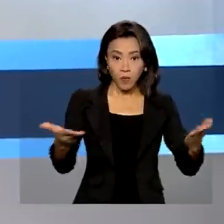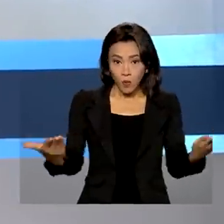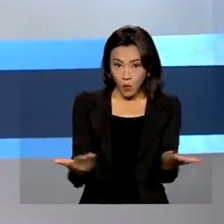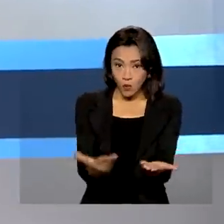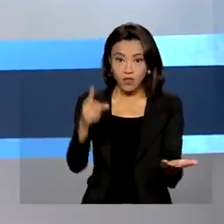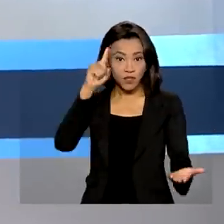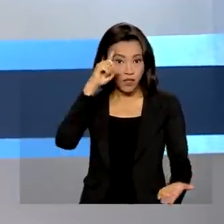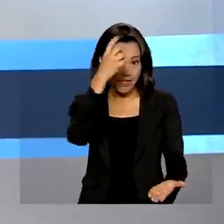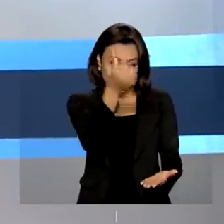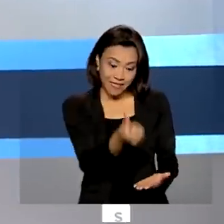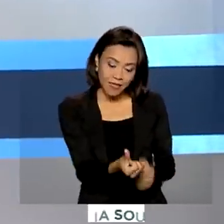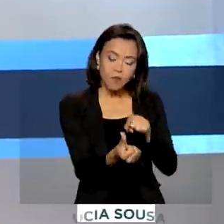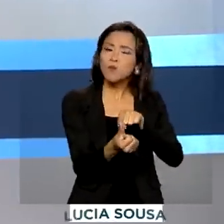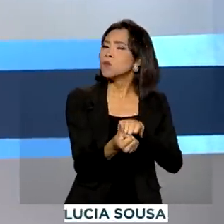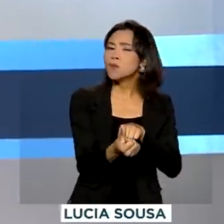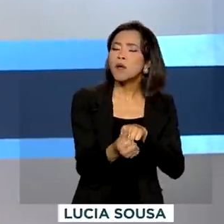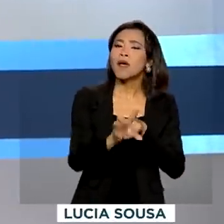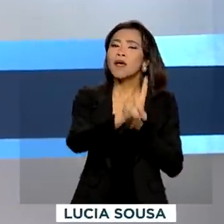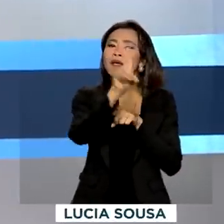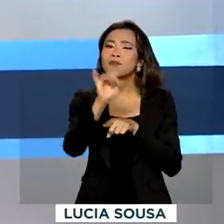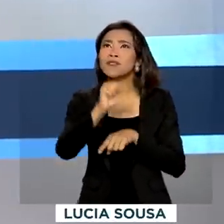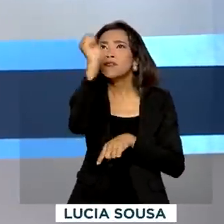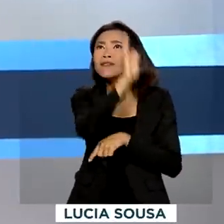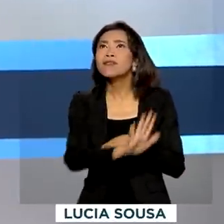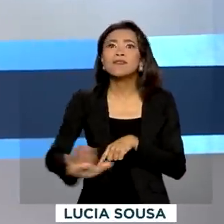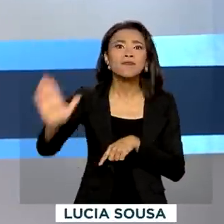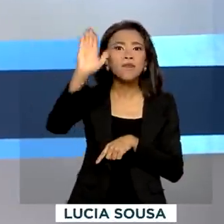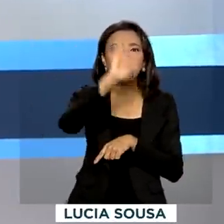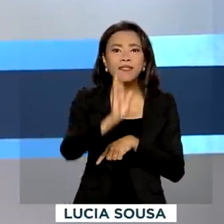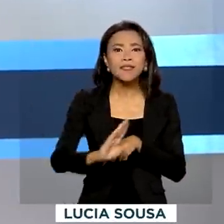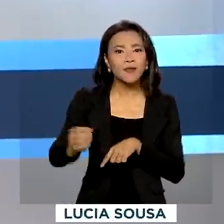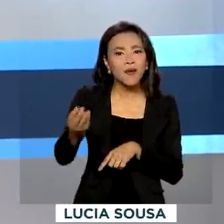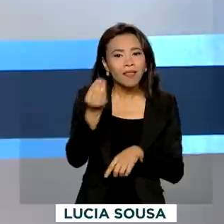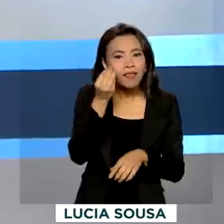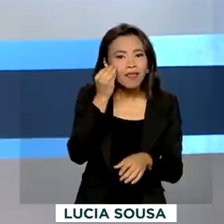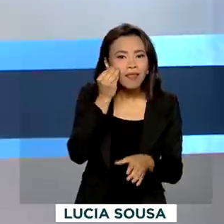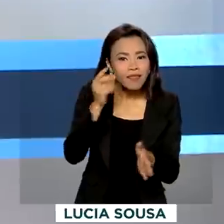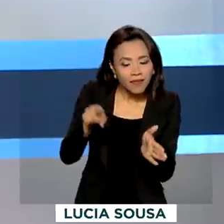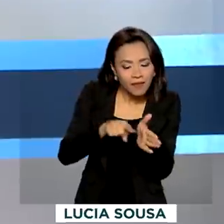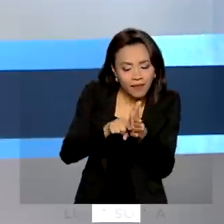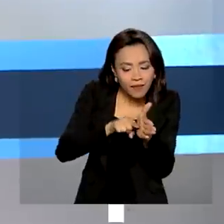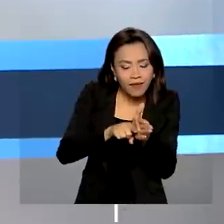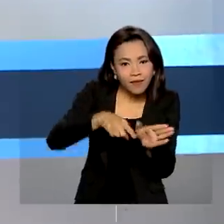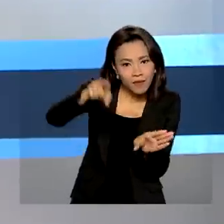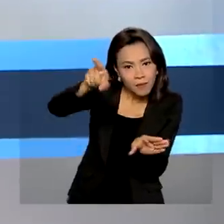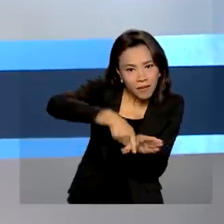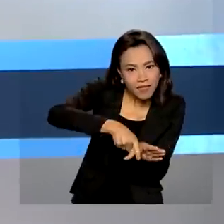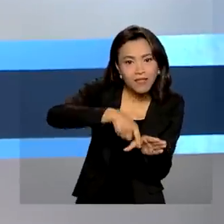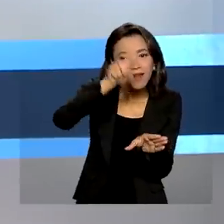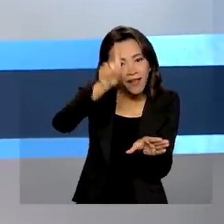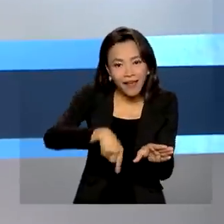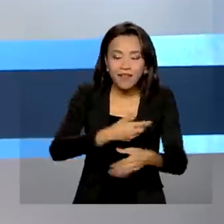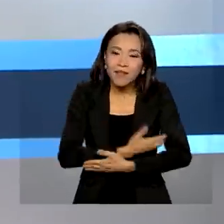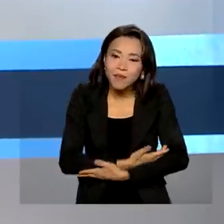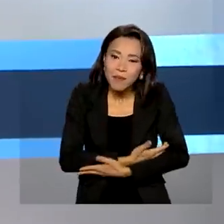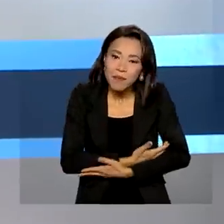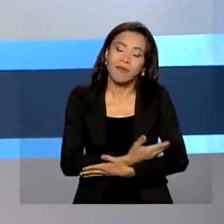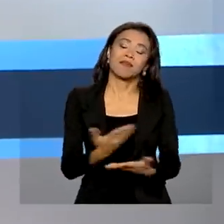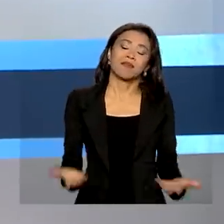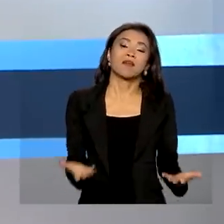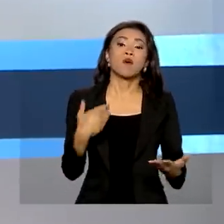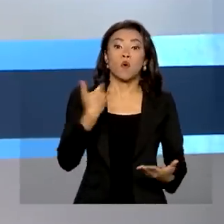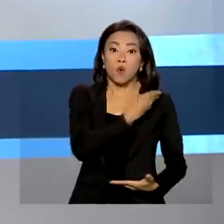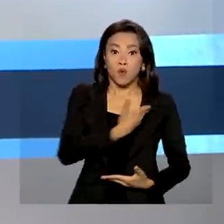6 de junho, é dia nacional do teste do pezinho, exame que é feito pelo SUS em recém-nascidos. E pra marcar a data, o governo